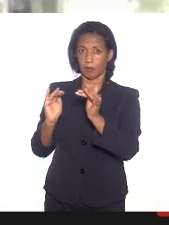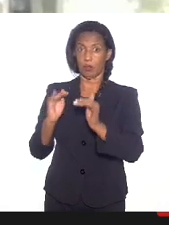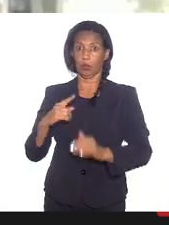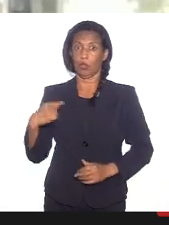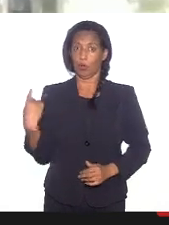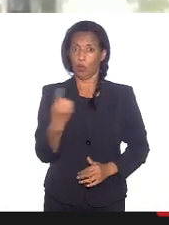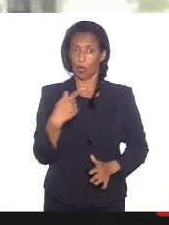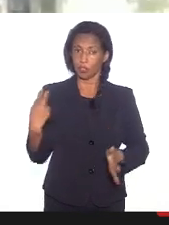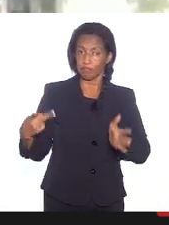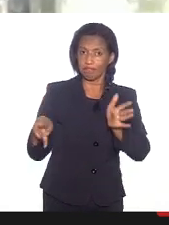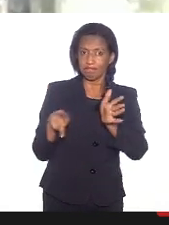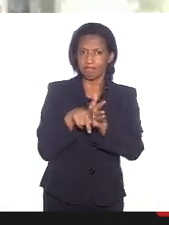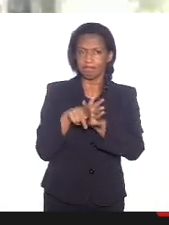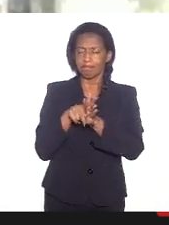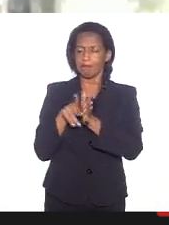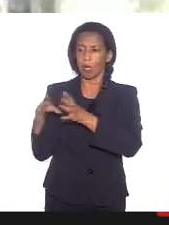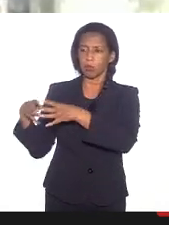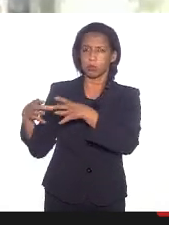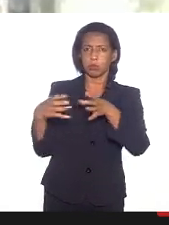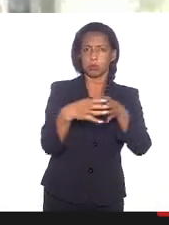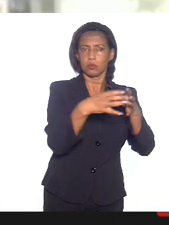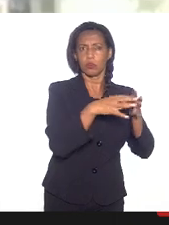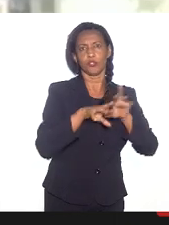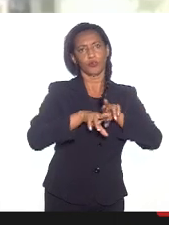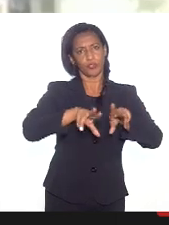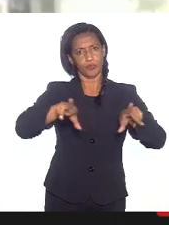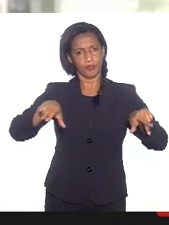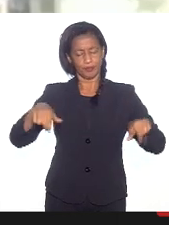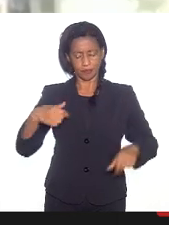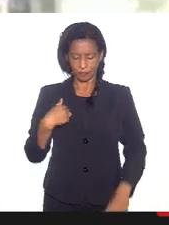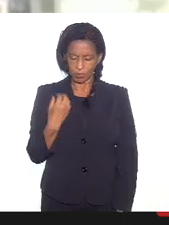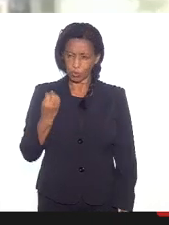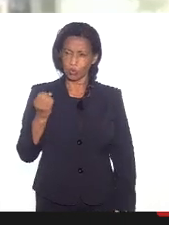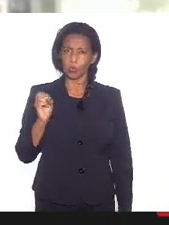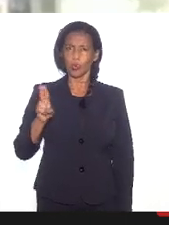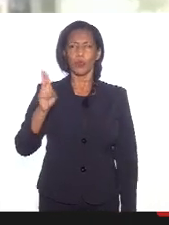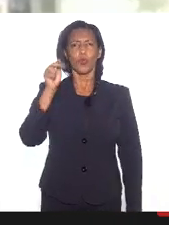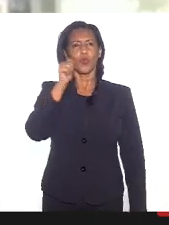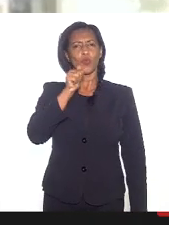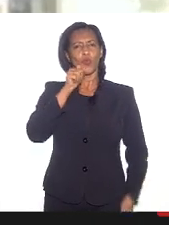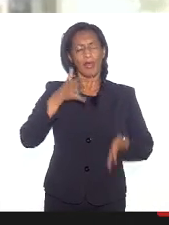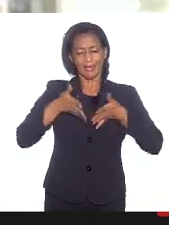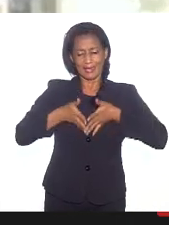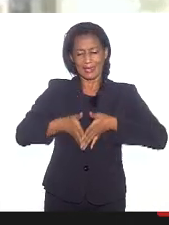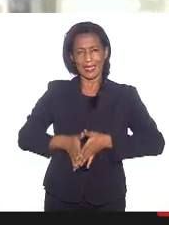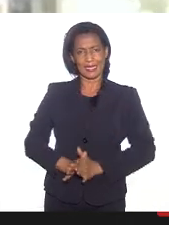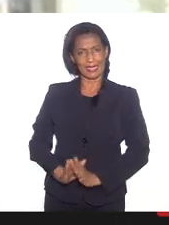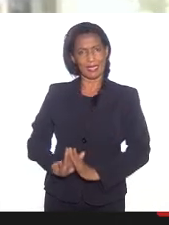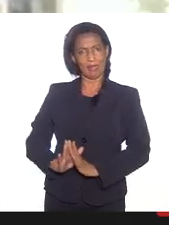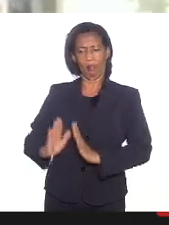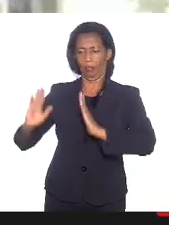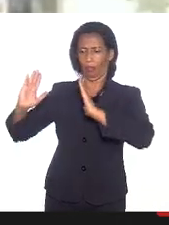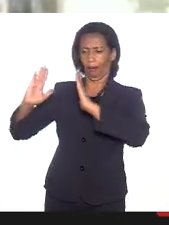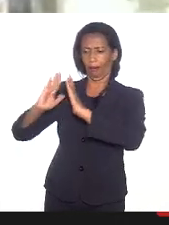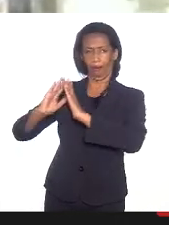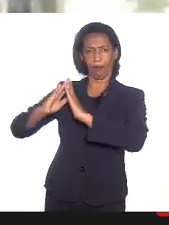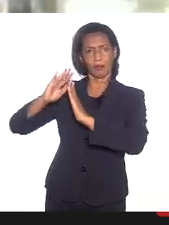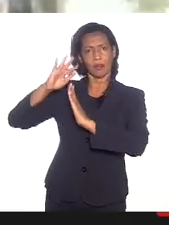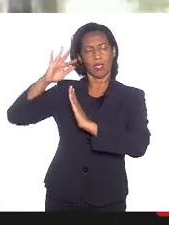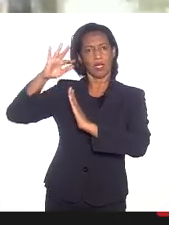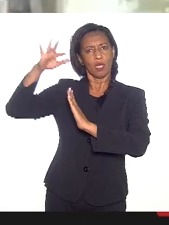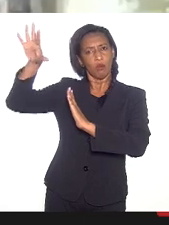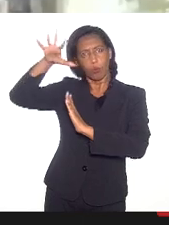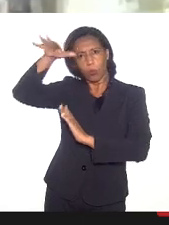fazemos parte de tantos coletivos. Eu sou uma mulher que nasci dentro de uma casa de canomblé, uma das mais